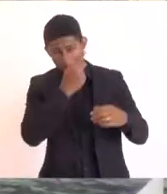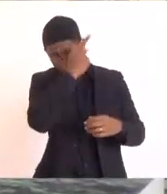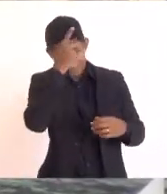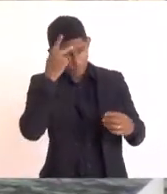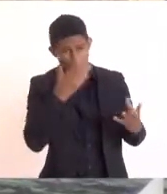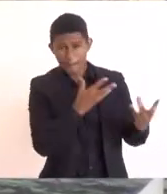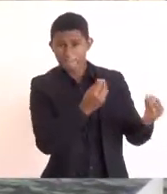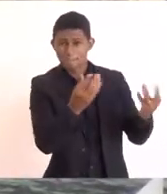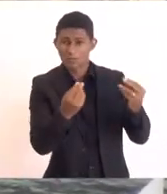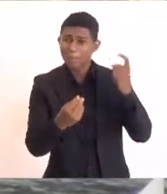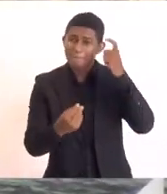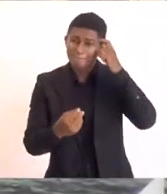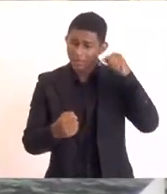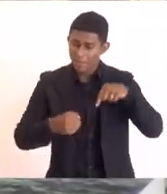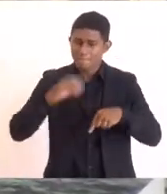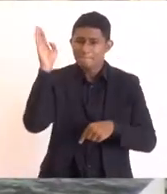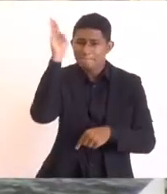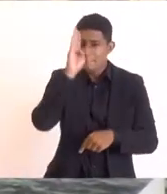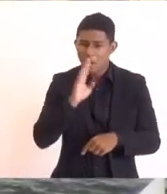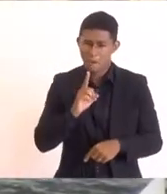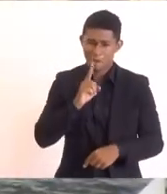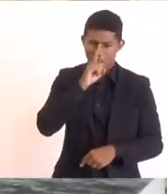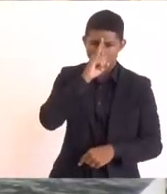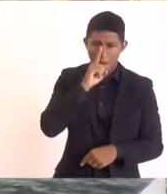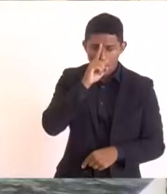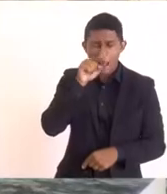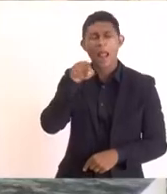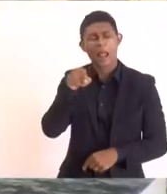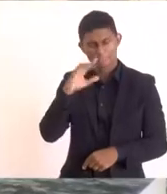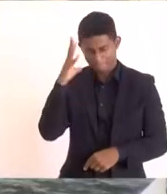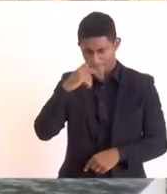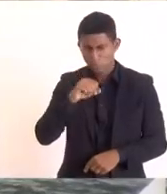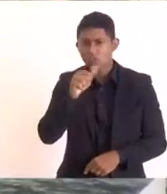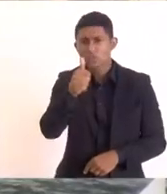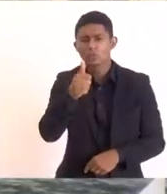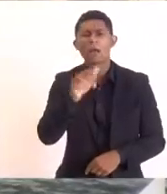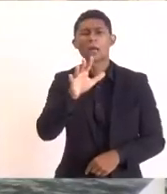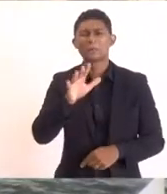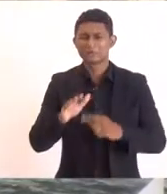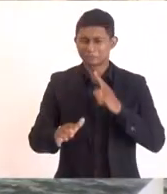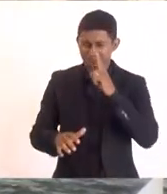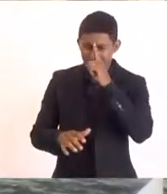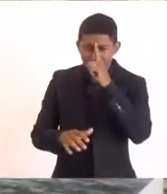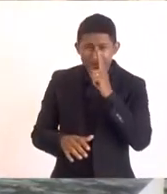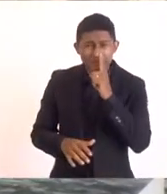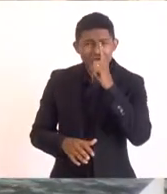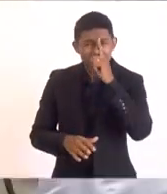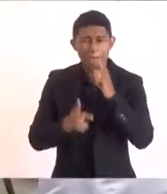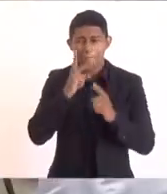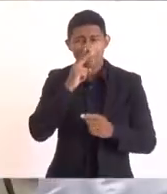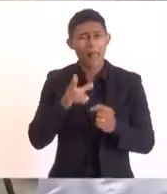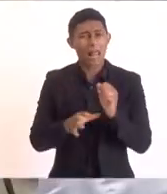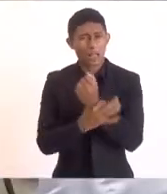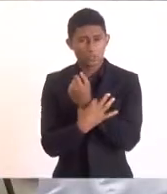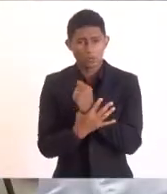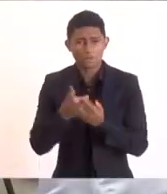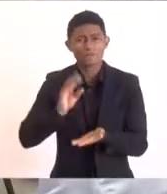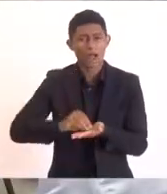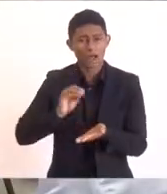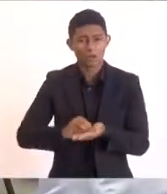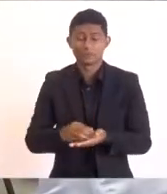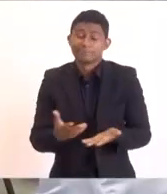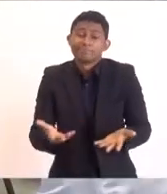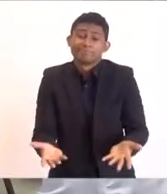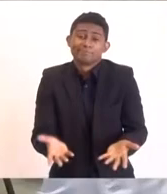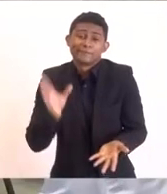como o país perigoso. O país de belezas naturais, ótimo, mas é um país que não tem a estrutura de segurança. Essa é a realidade, a gente tem que